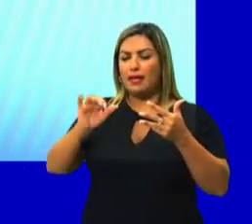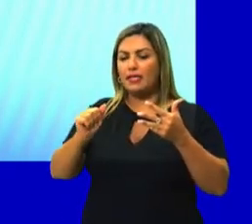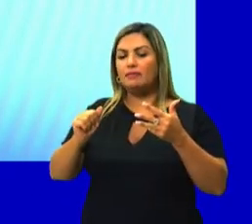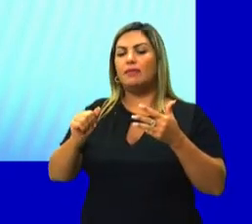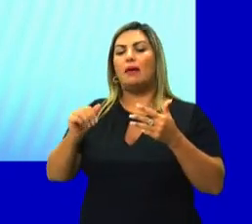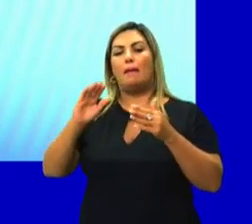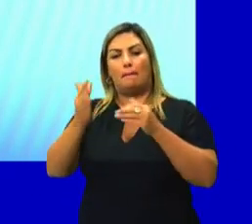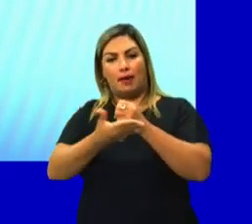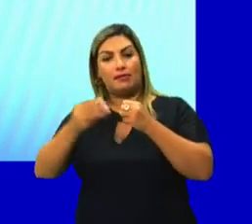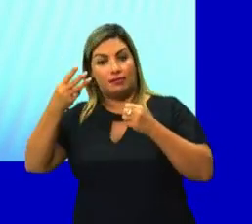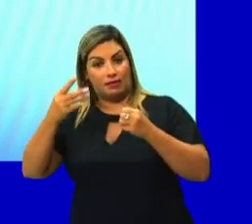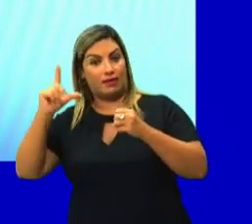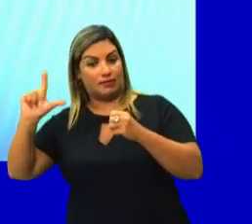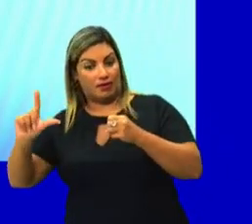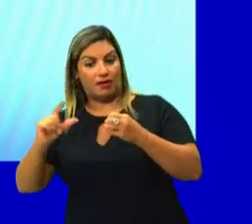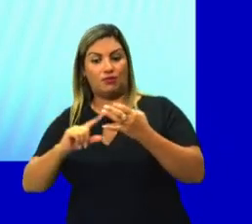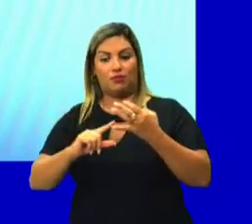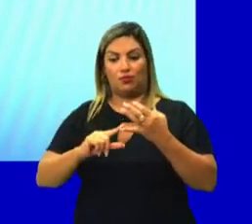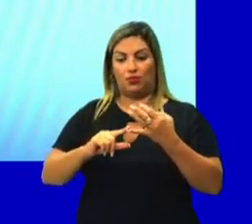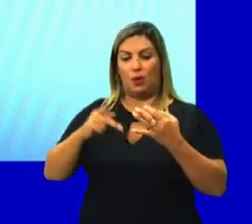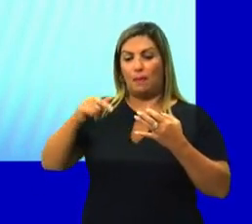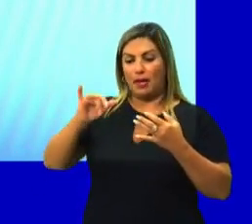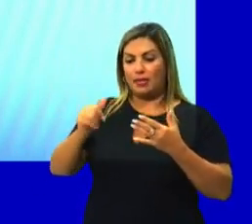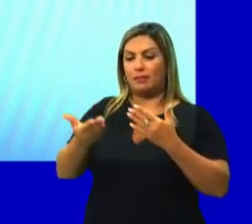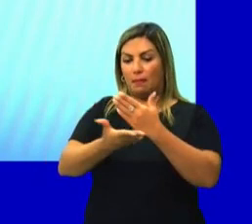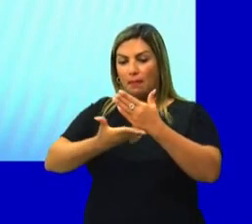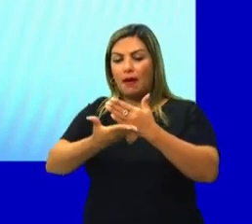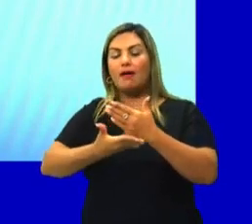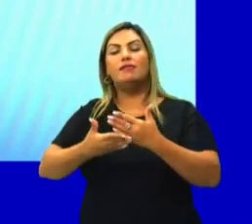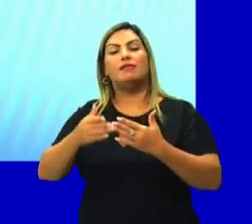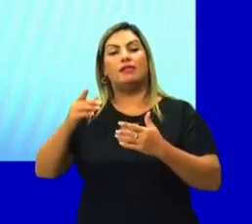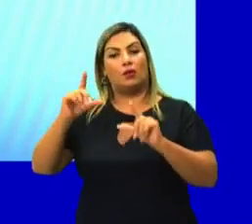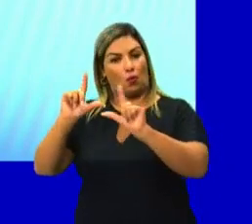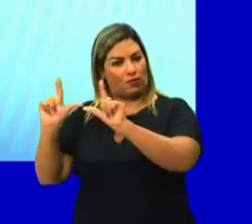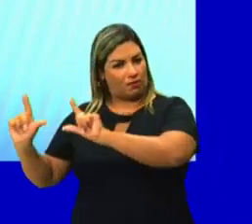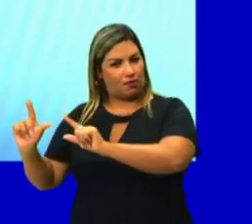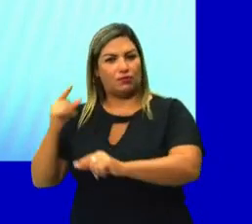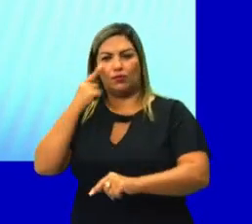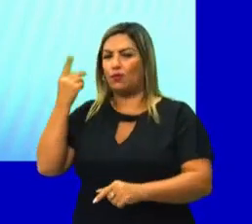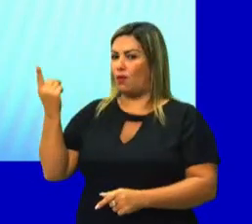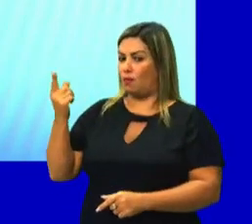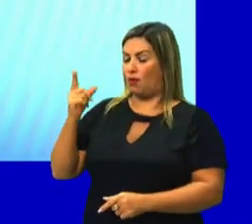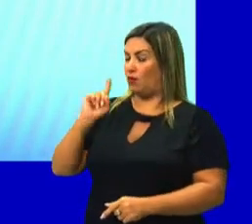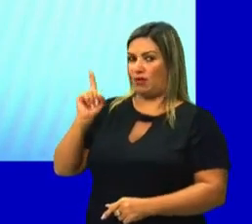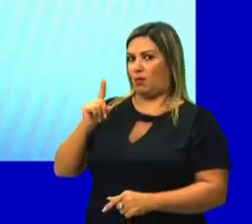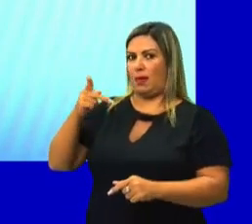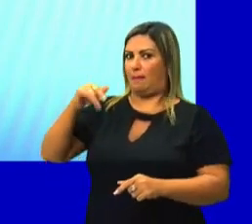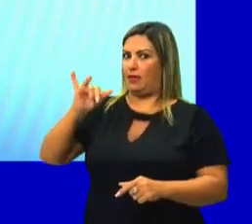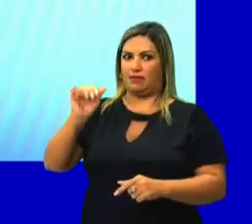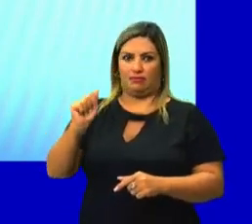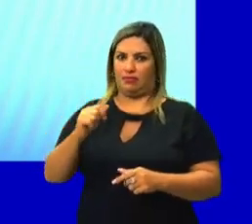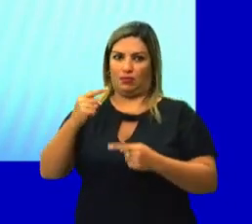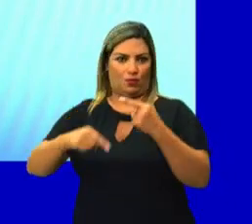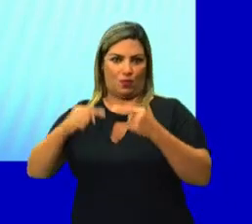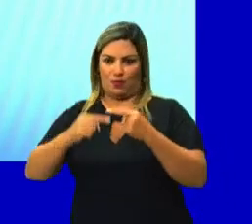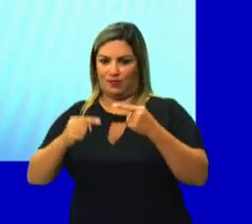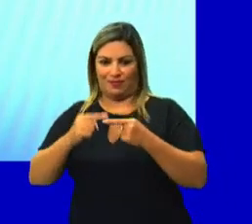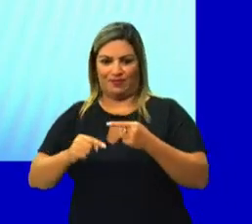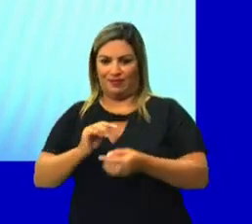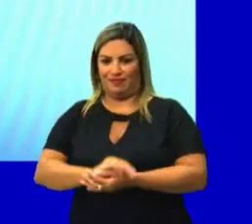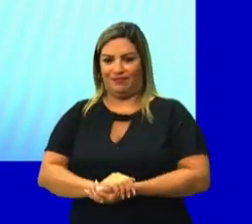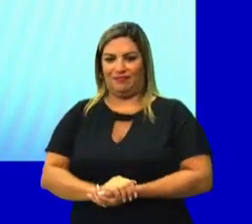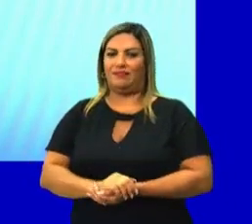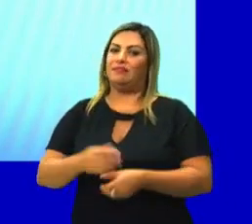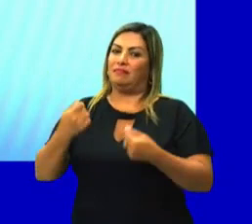letra E, prisma de base quadrangular. Olhando bem para a figura, gente já pode dizer que ele não é um prisma, né? Para ser um prisma,